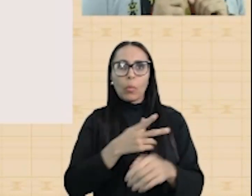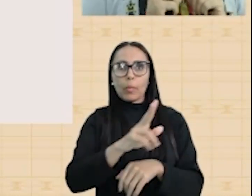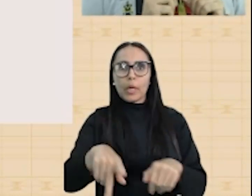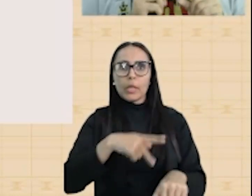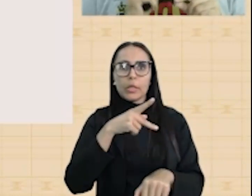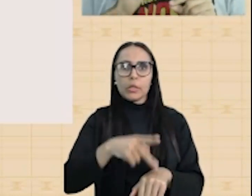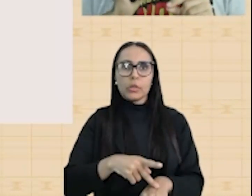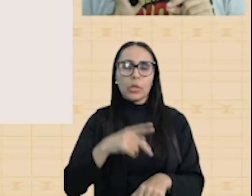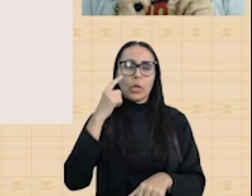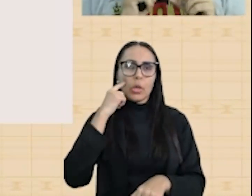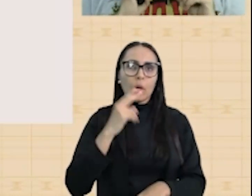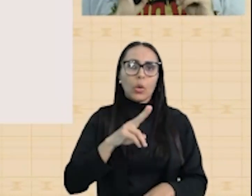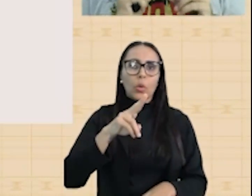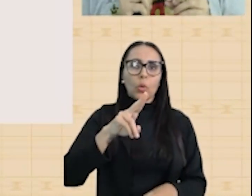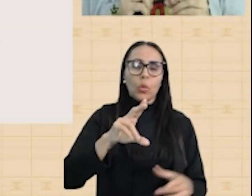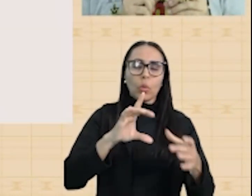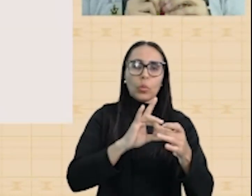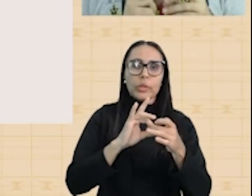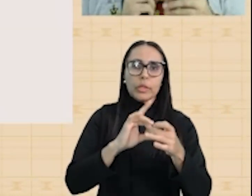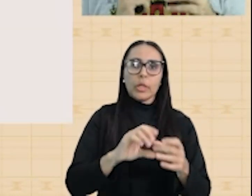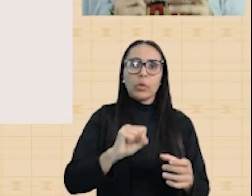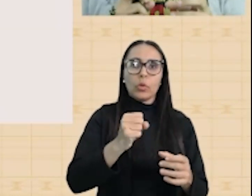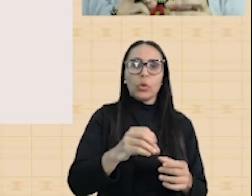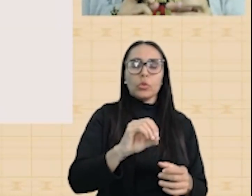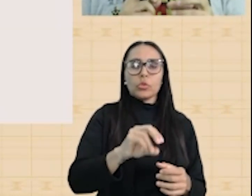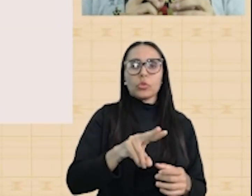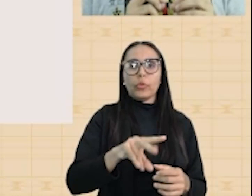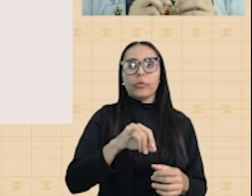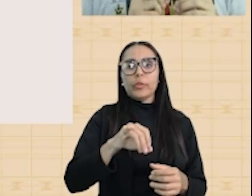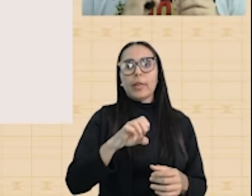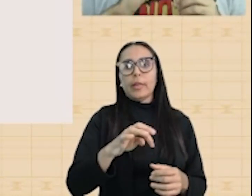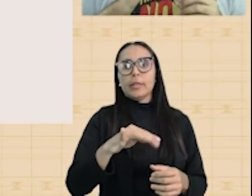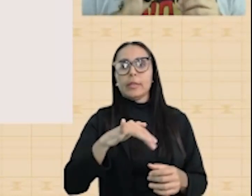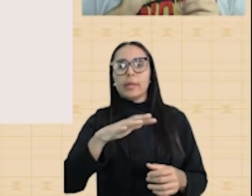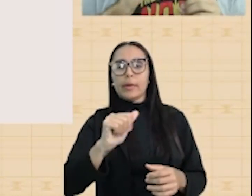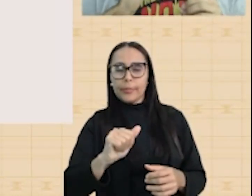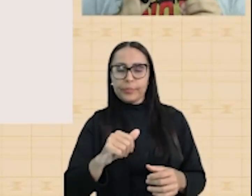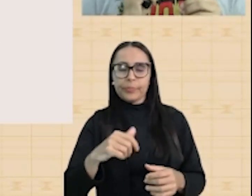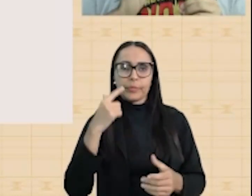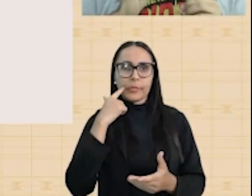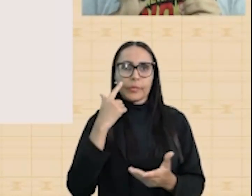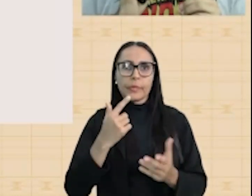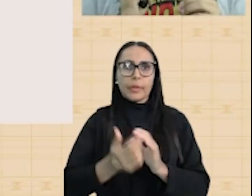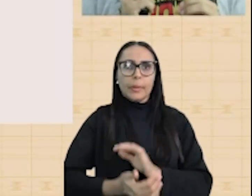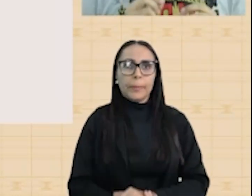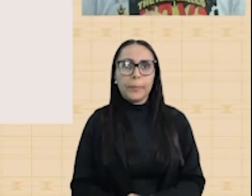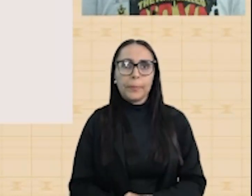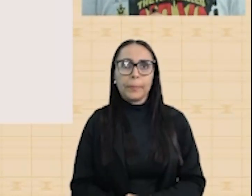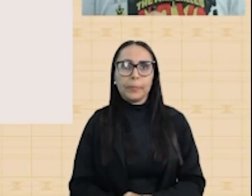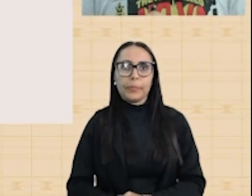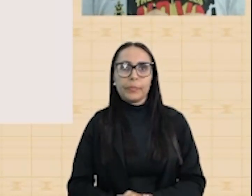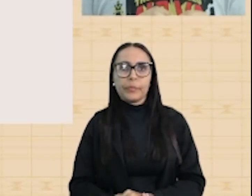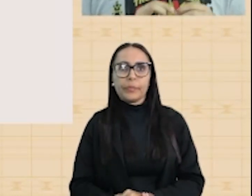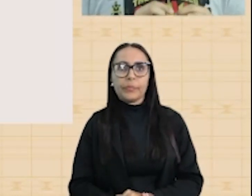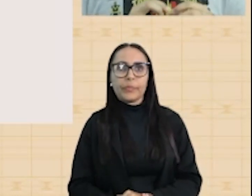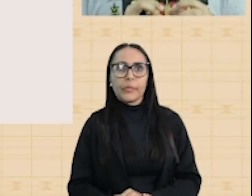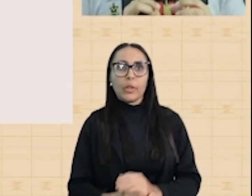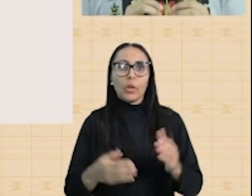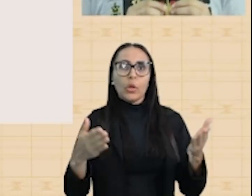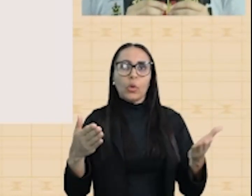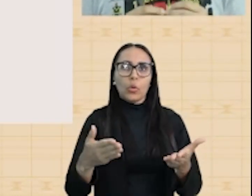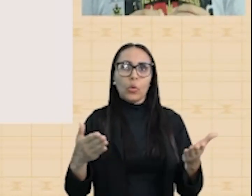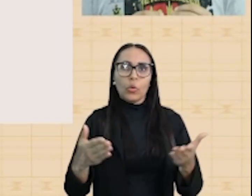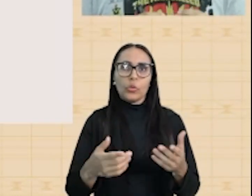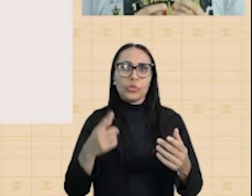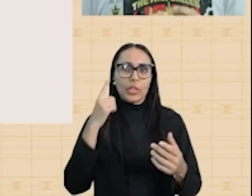O chamado Pacto Germânico-Sovietico, ou Molotov-Ribbentrop. Hoje eu